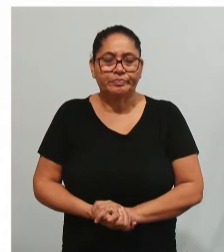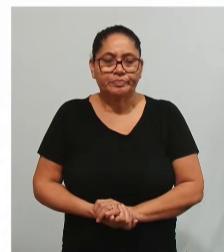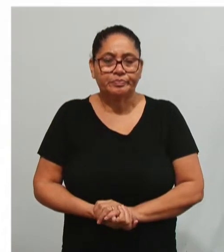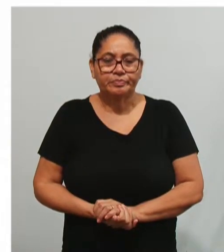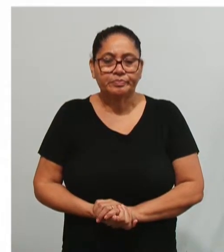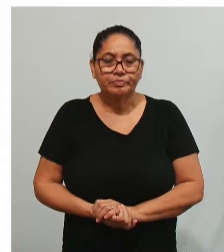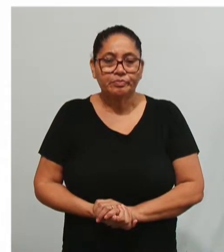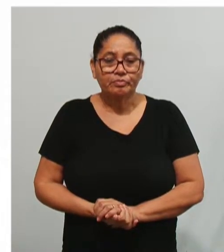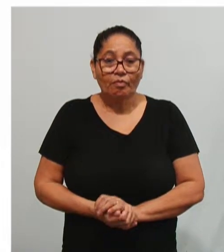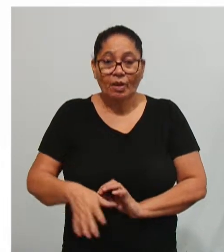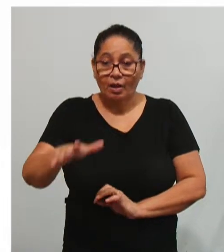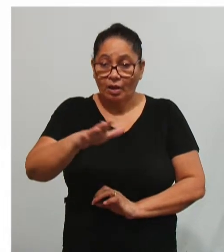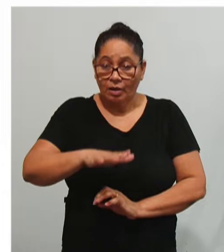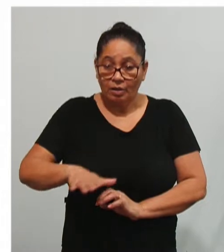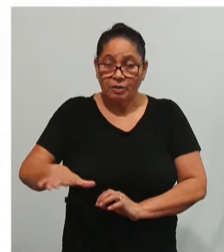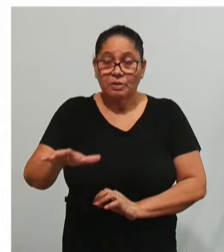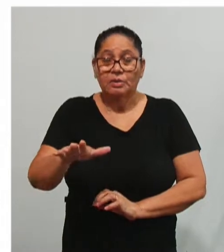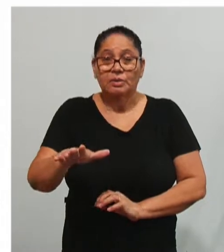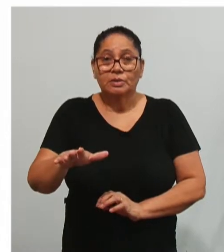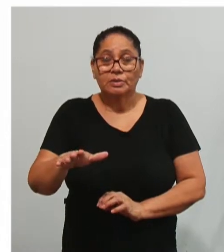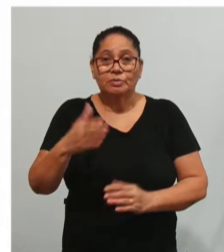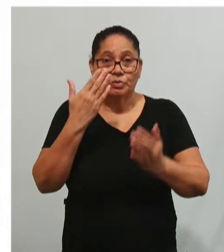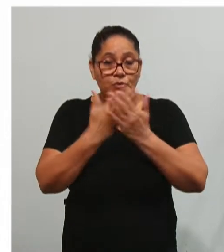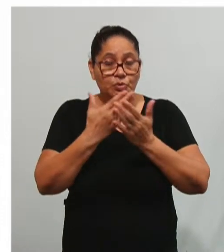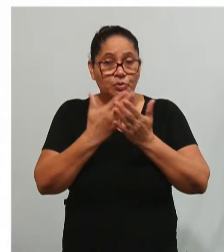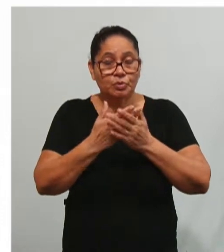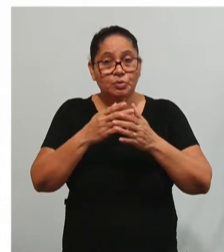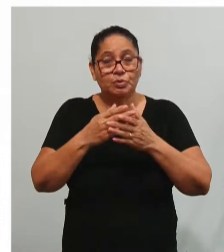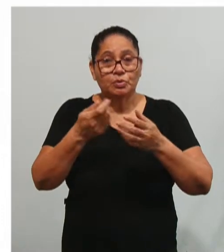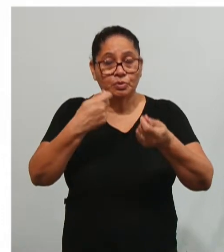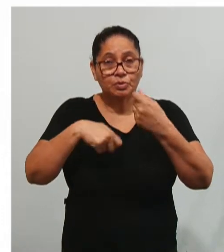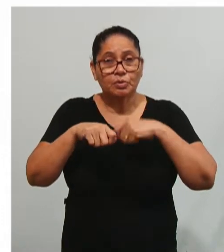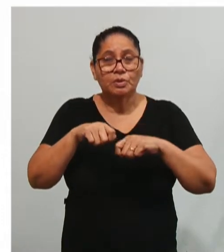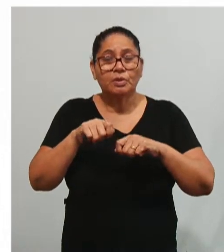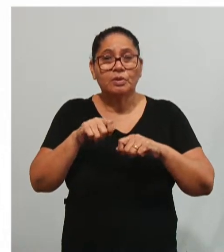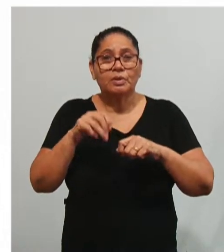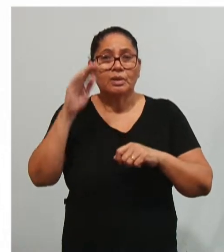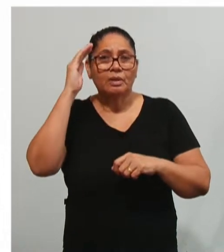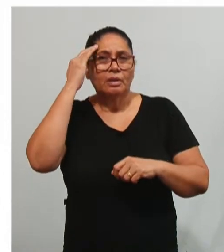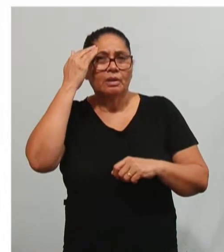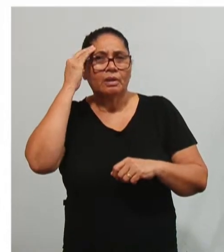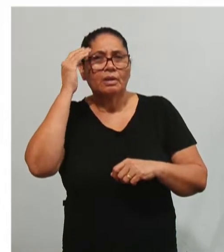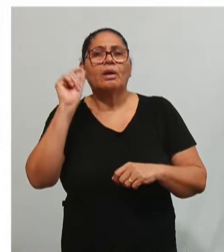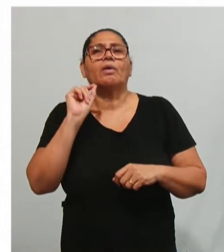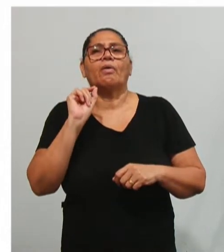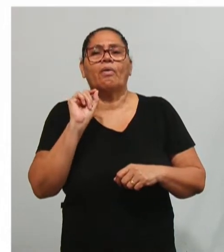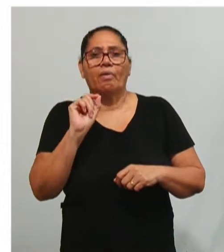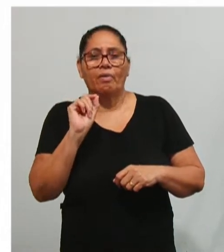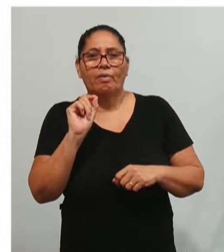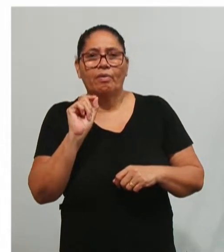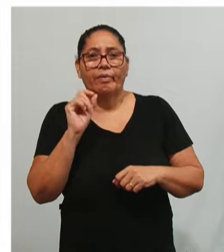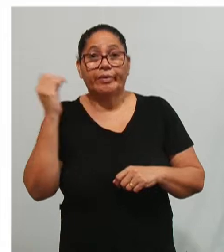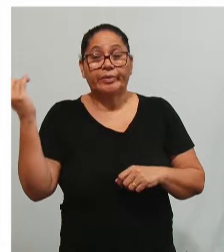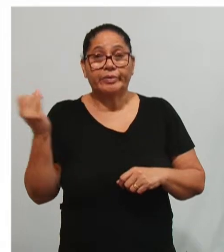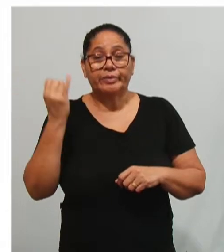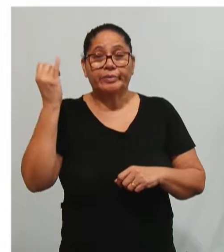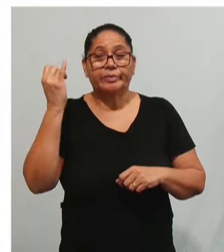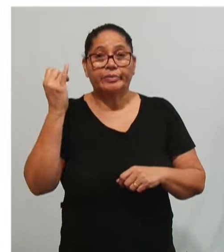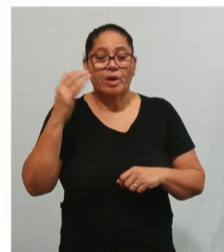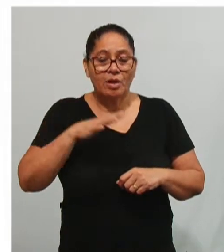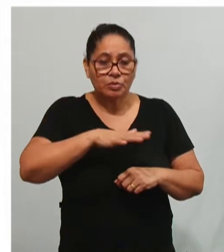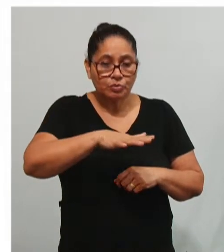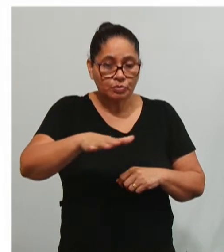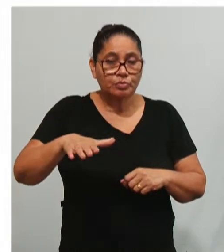O campo de estudos da administração nos ajuda a compreender o quê? E aí é importante que a gente pegou esse campo de